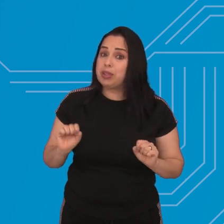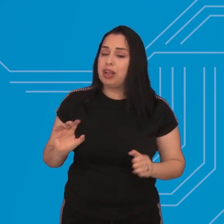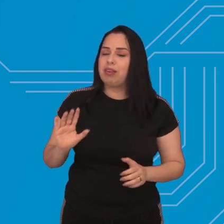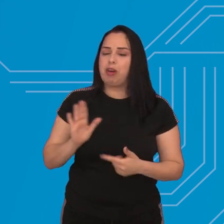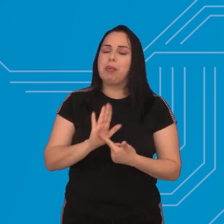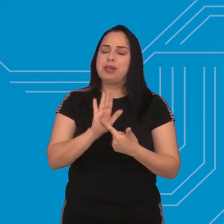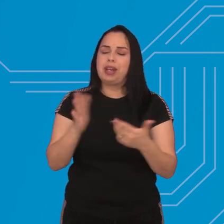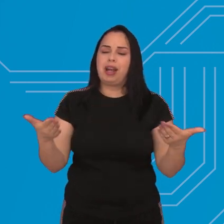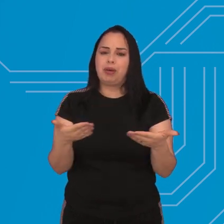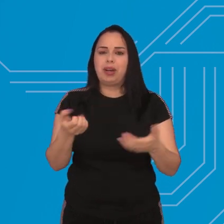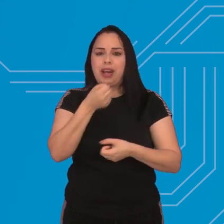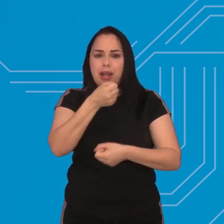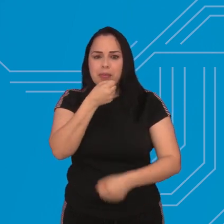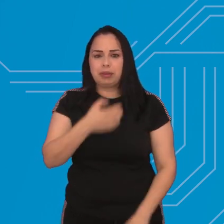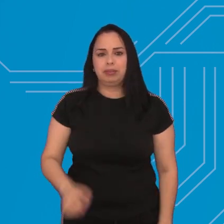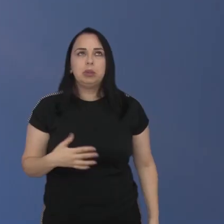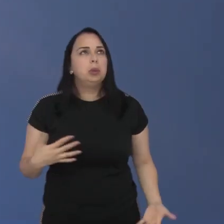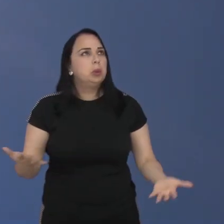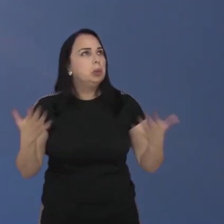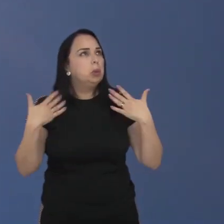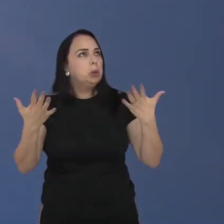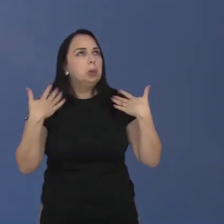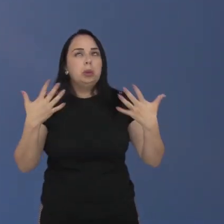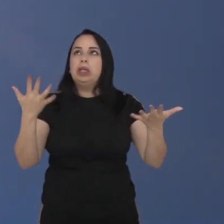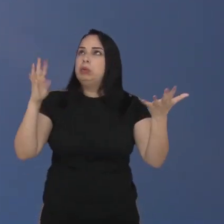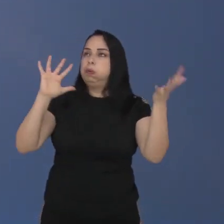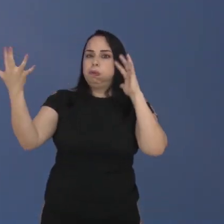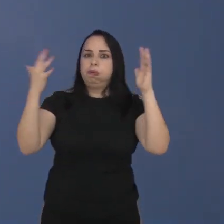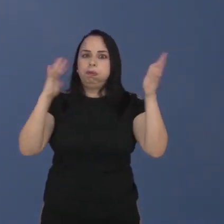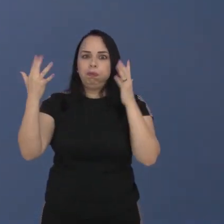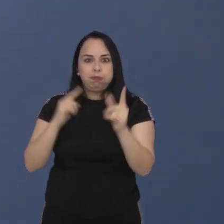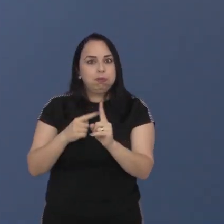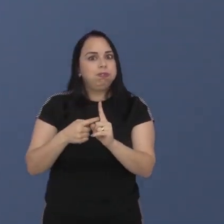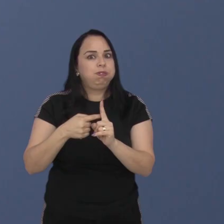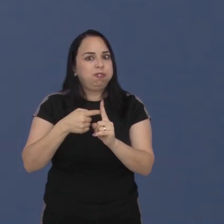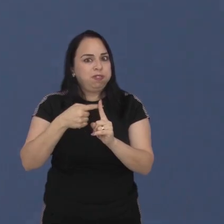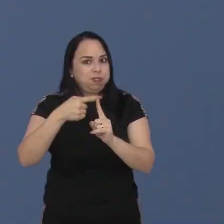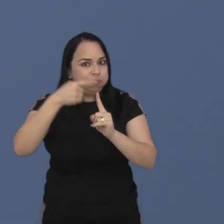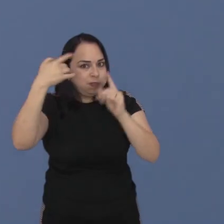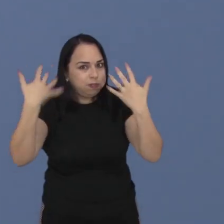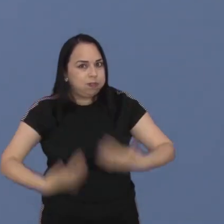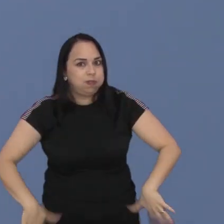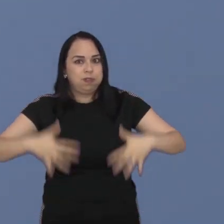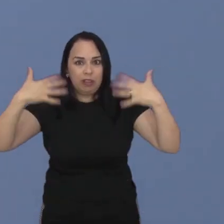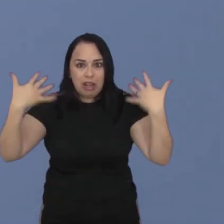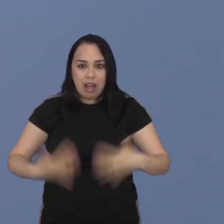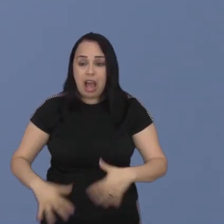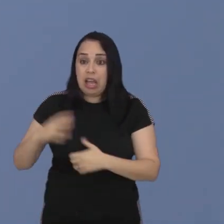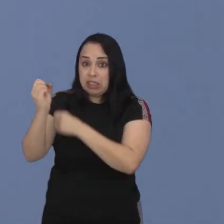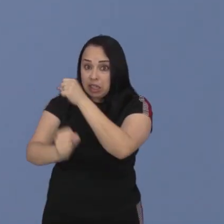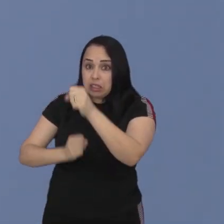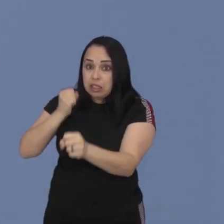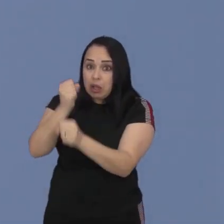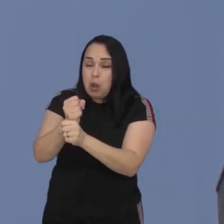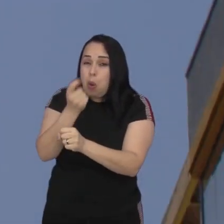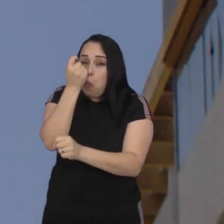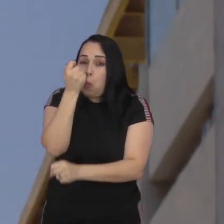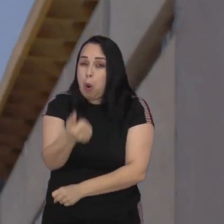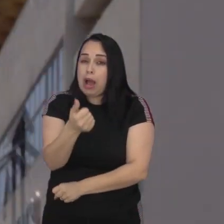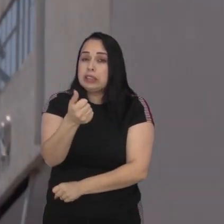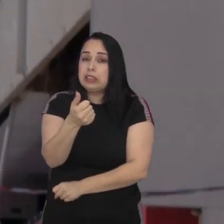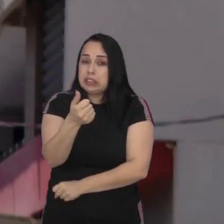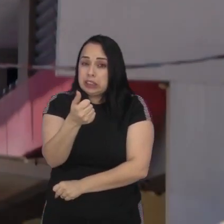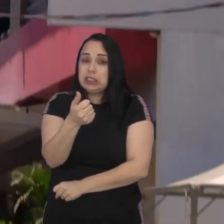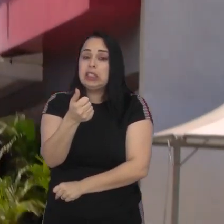Bom a gente te mostra na reportagem As temperaturas estão cada vez mais altas Neste ano São José